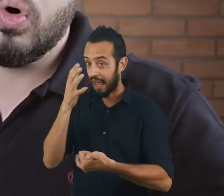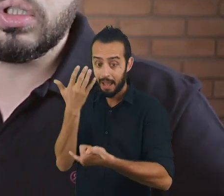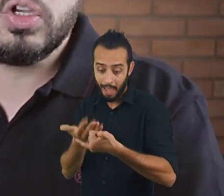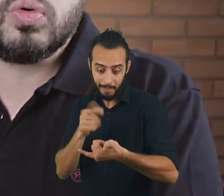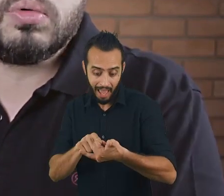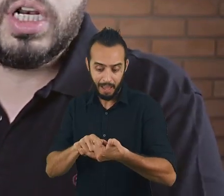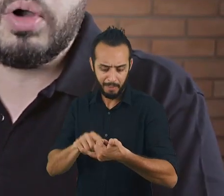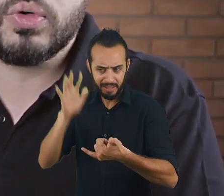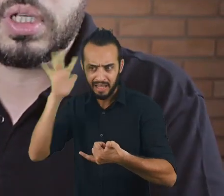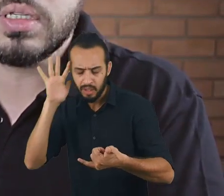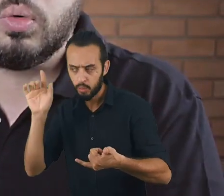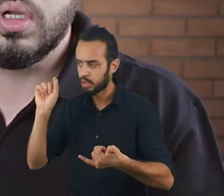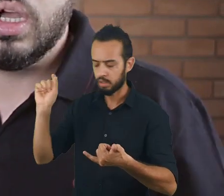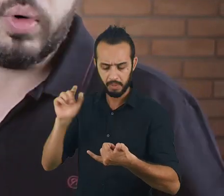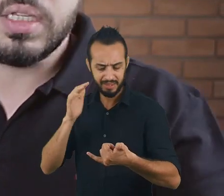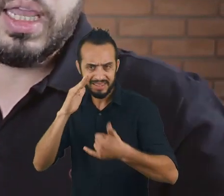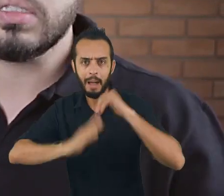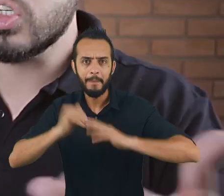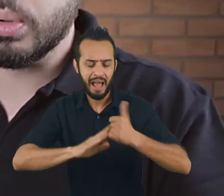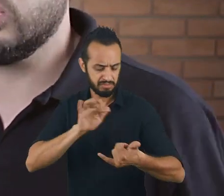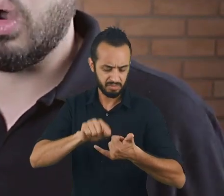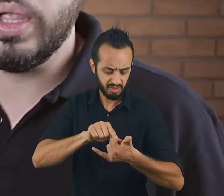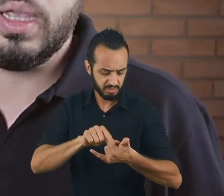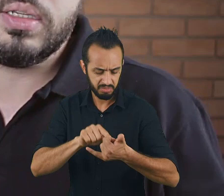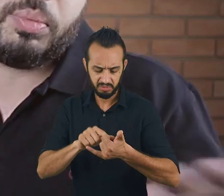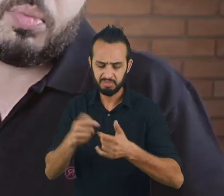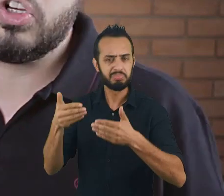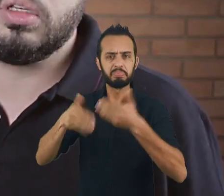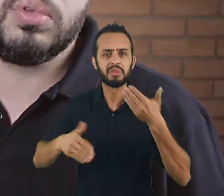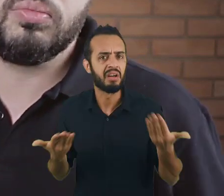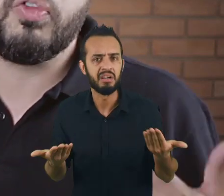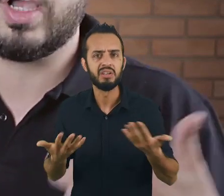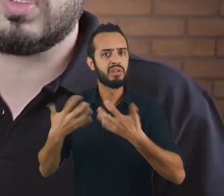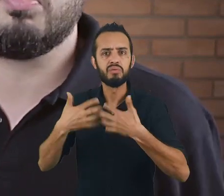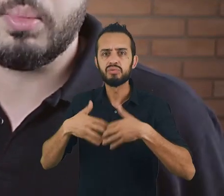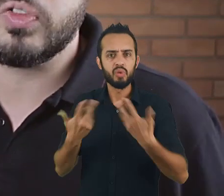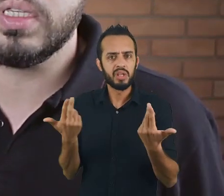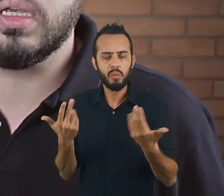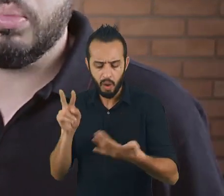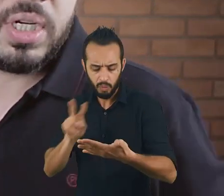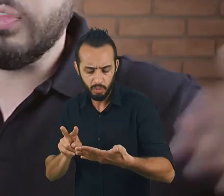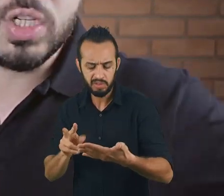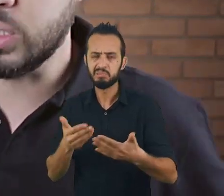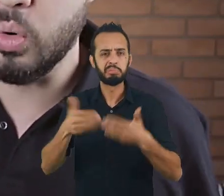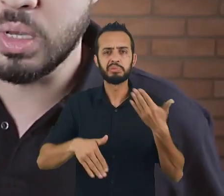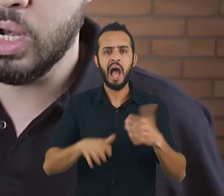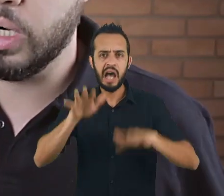coisa e na prática ele é outro e isso cria uma frustração. Não quer dizer nem que às vezes o seu produto é ruim, ele simplesmente não faz o que ele promete fazer.